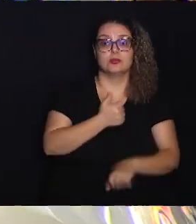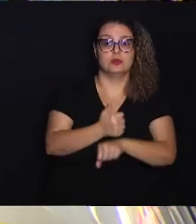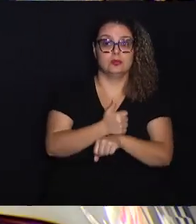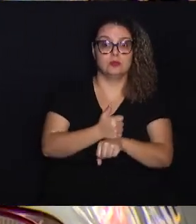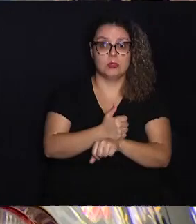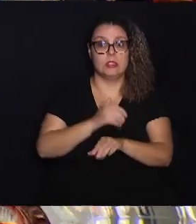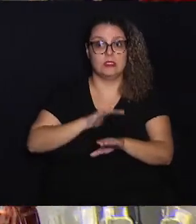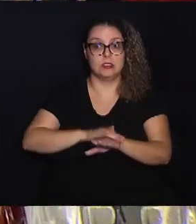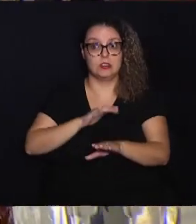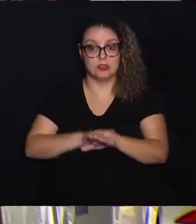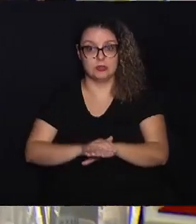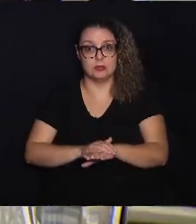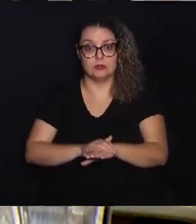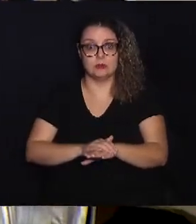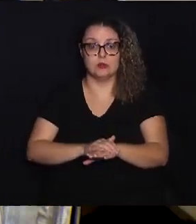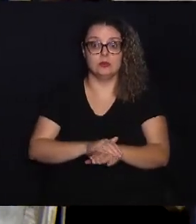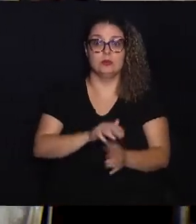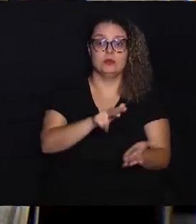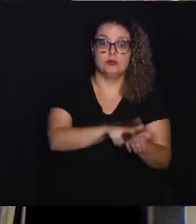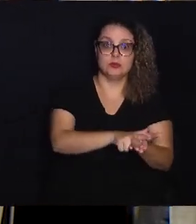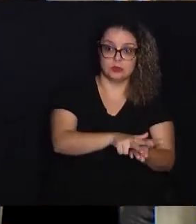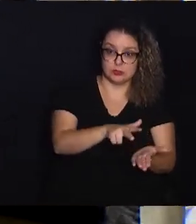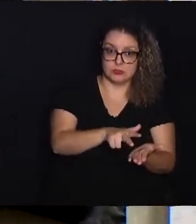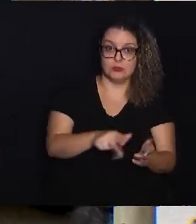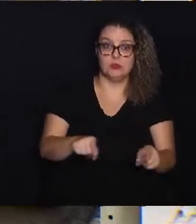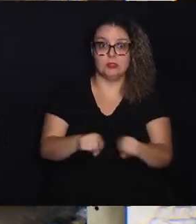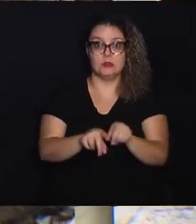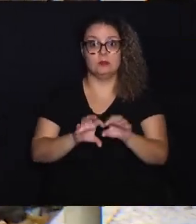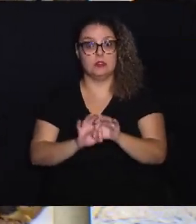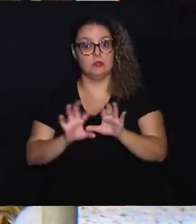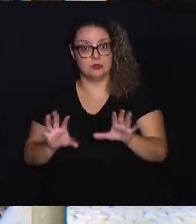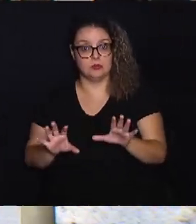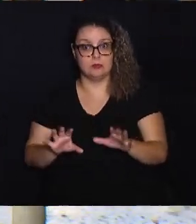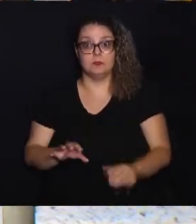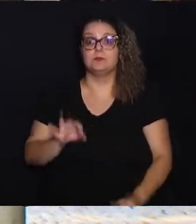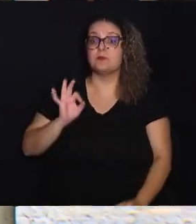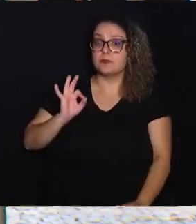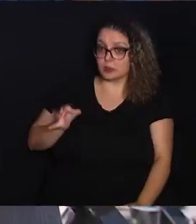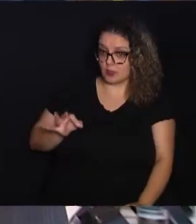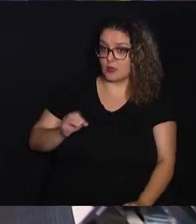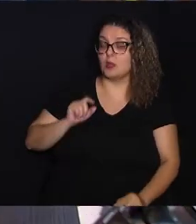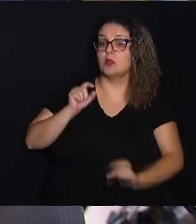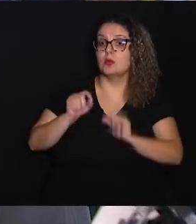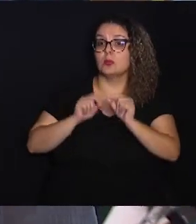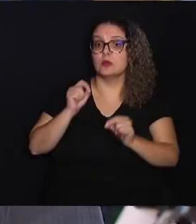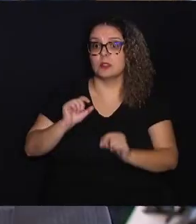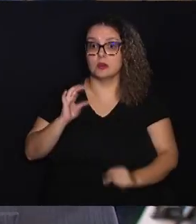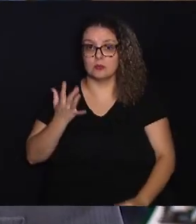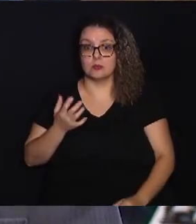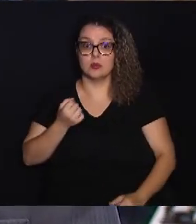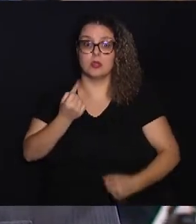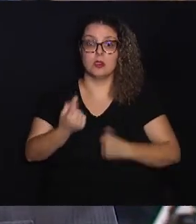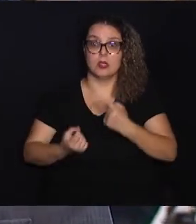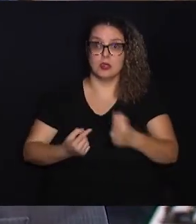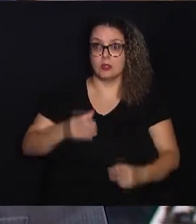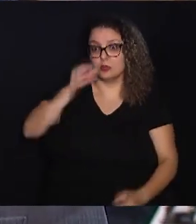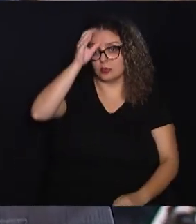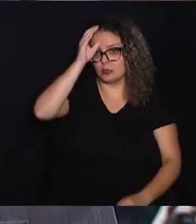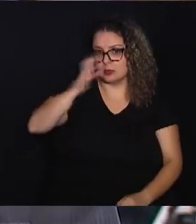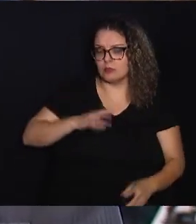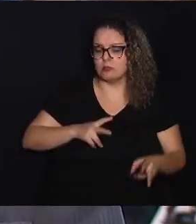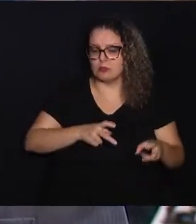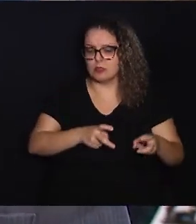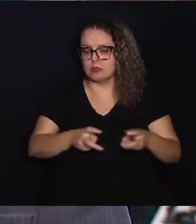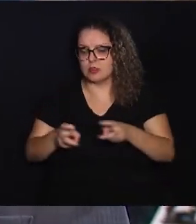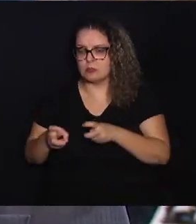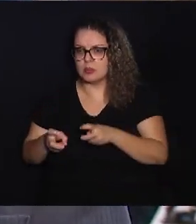profissionais na ativa, os regularizados e autorizados. Exatamente, o que acontece foram alguns munícipes que